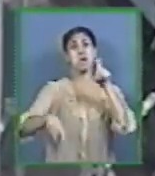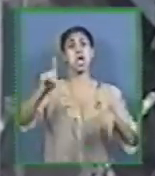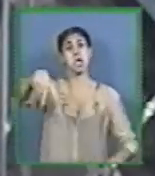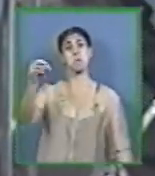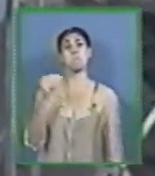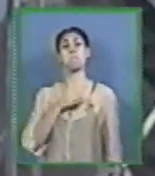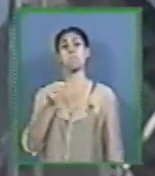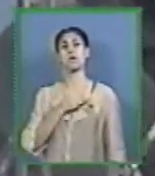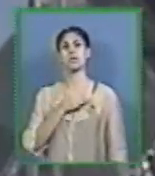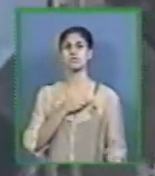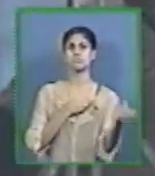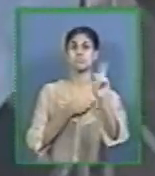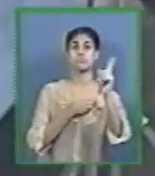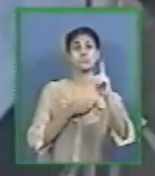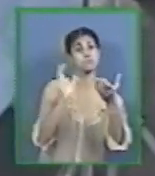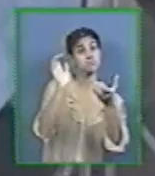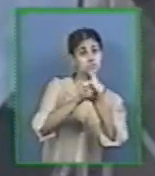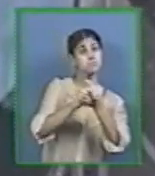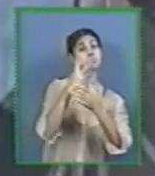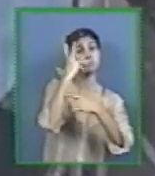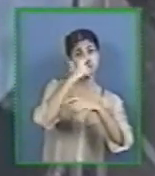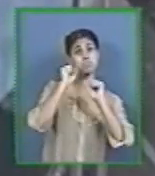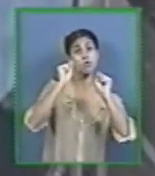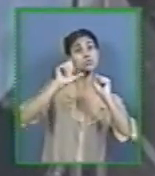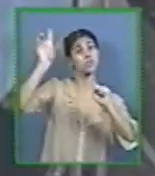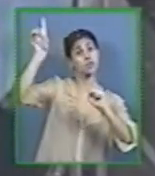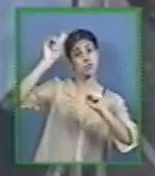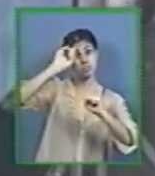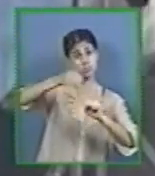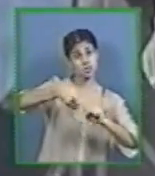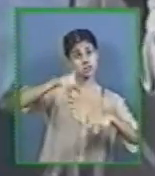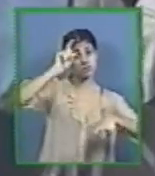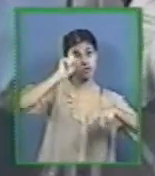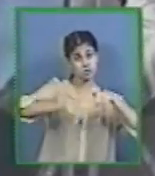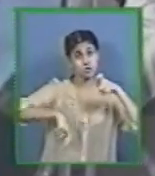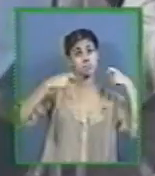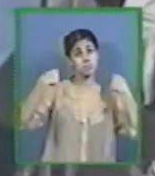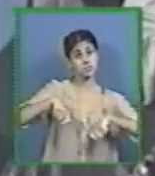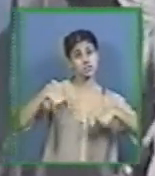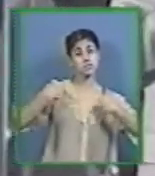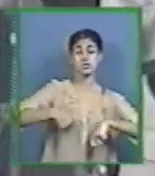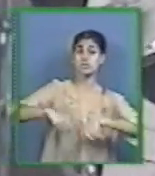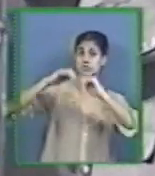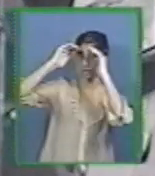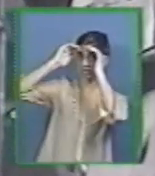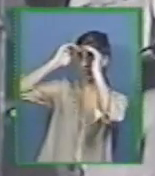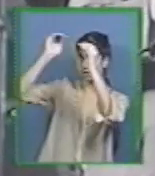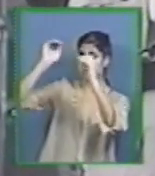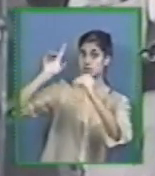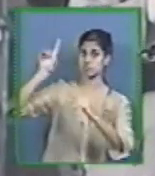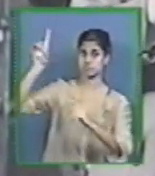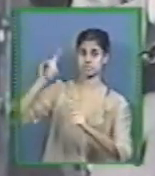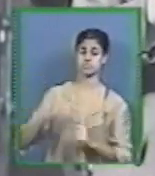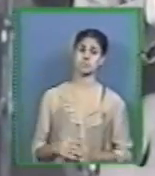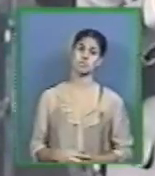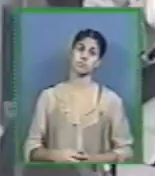Foi um ato abençoado por Deus Foi em obediência a palavra do Senhor Deus